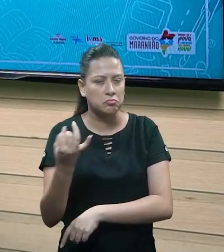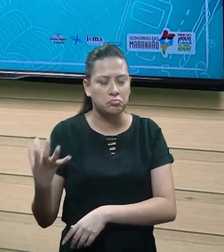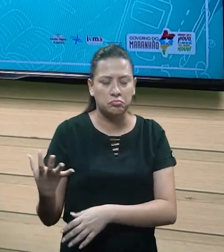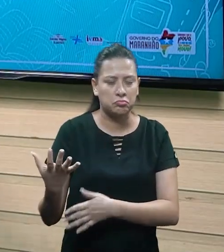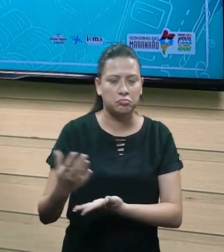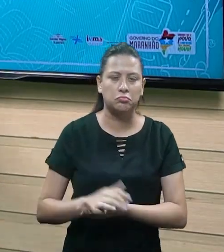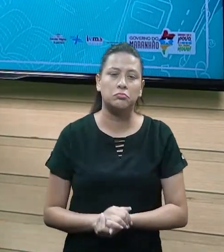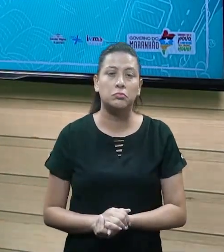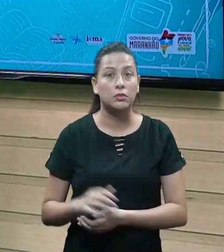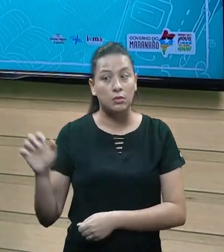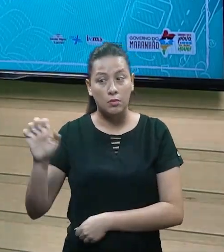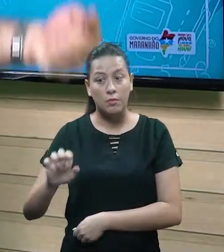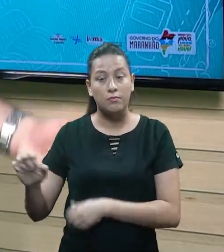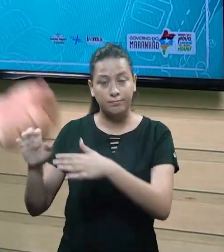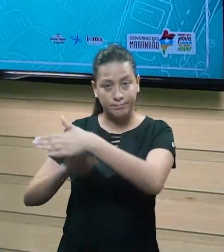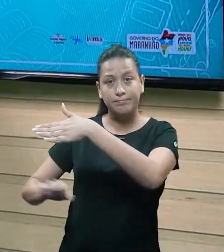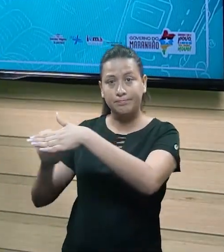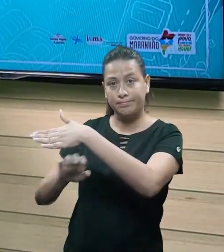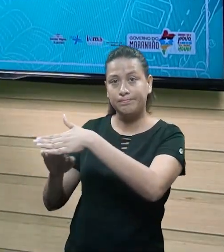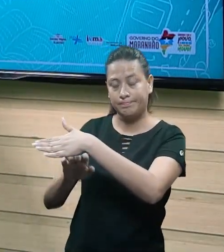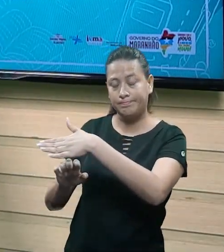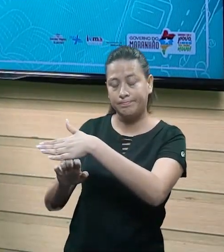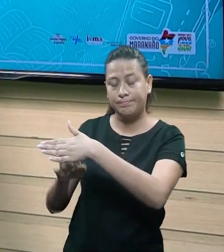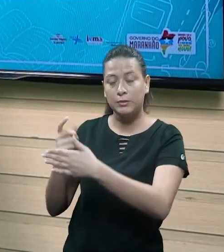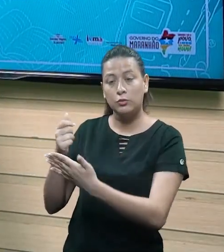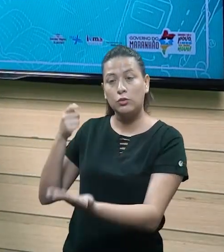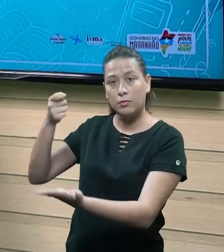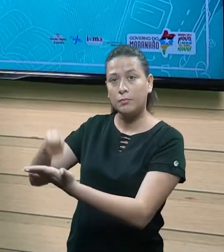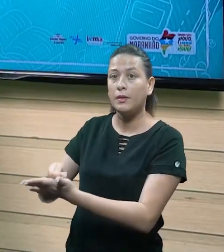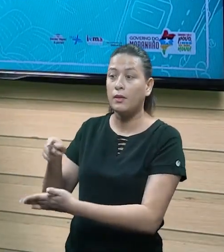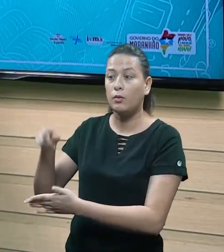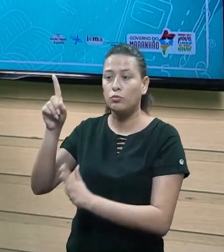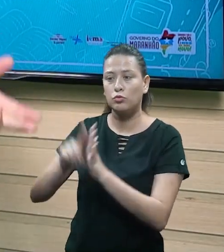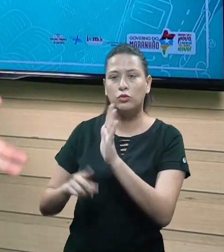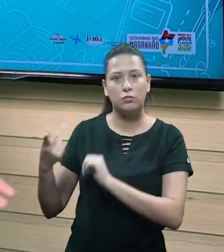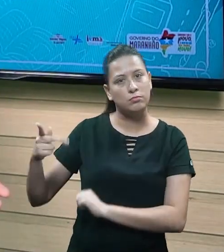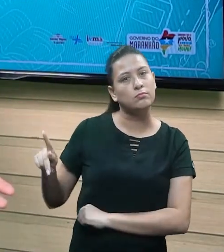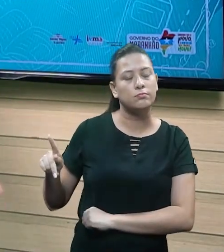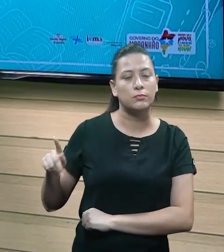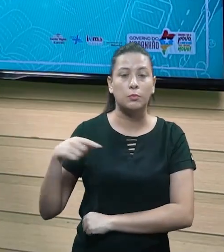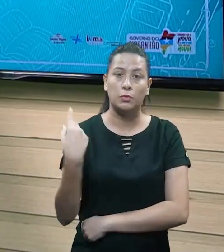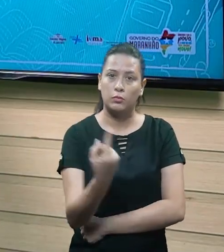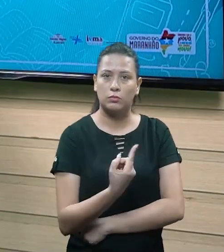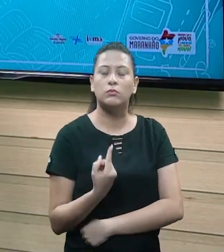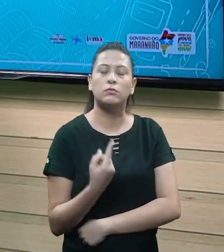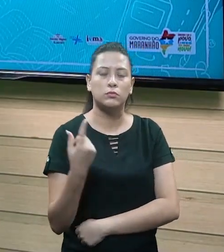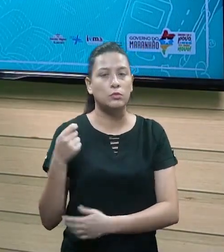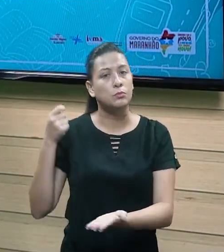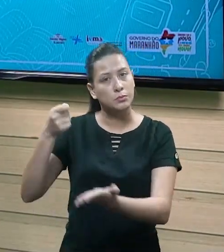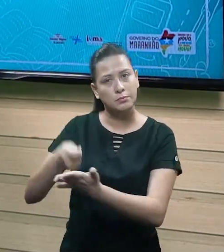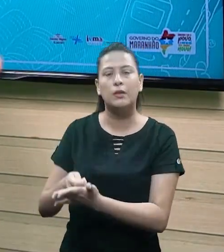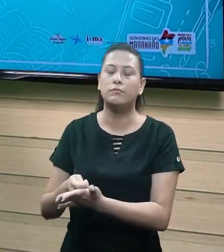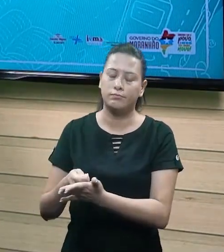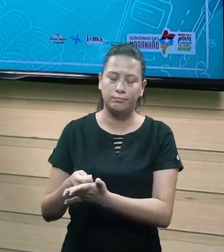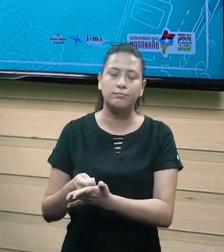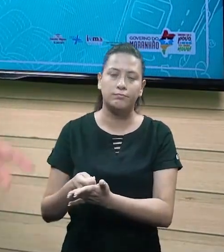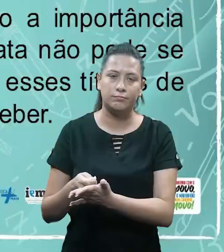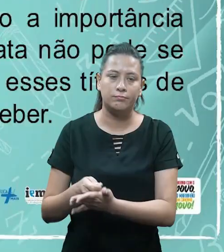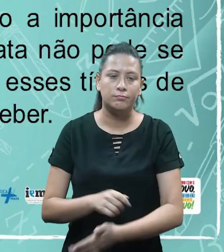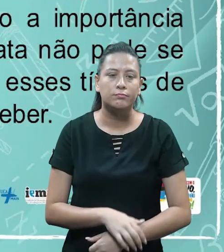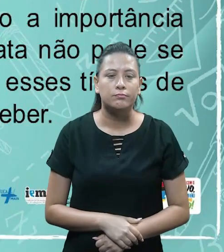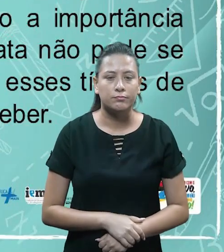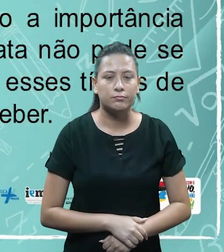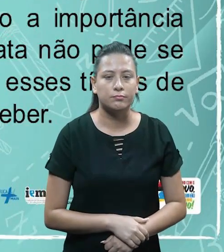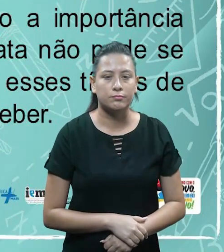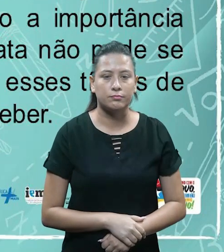pagando isso, a empresa que vai receber esse pagamento, tá bom? Então, é um direito a receber dela, porque nós estamos pagando mesmo que seja a longo prazo,